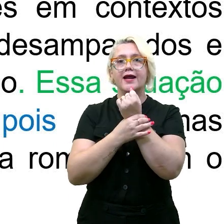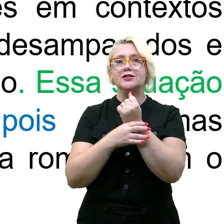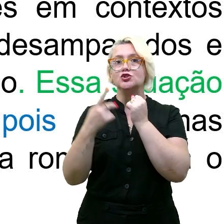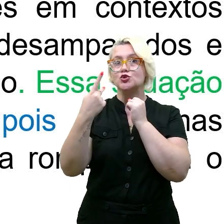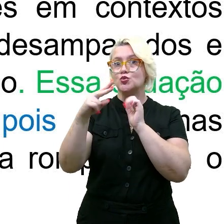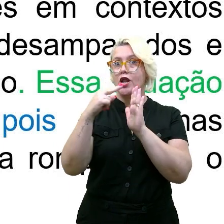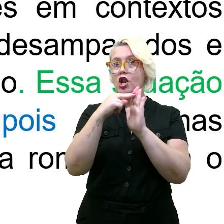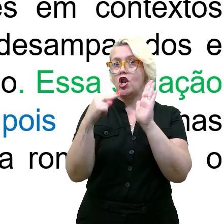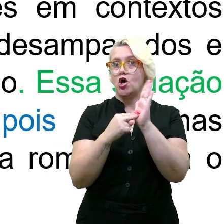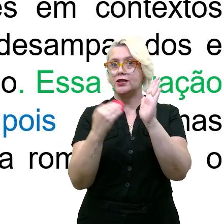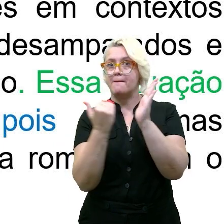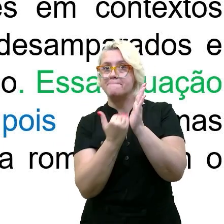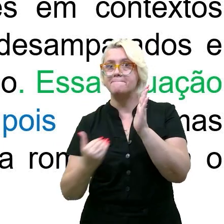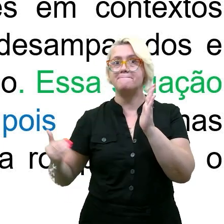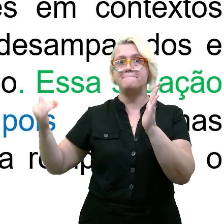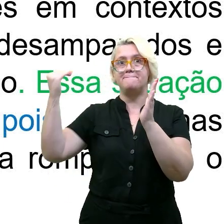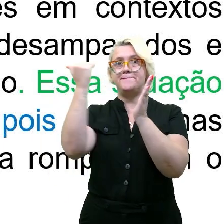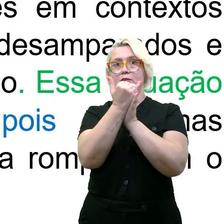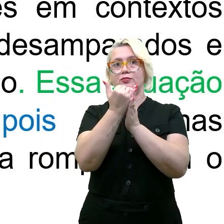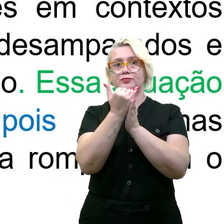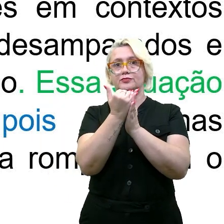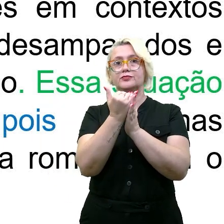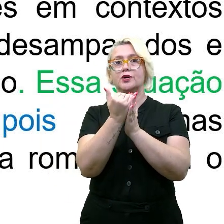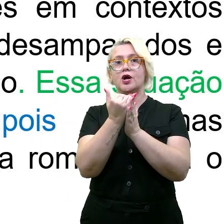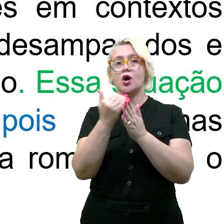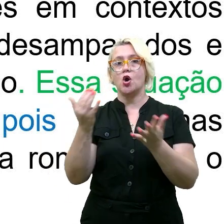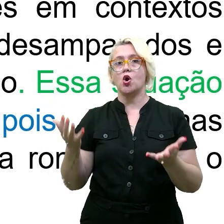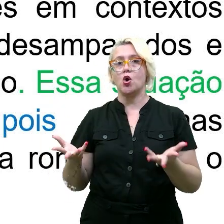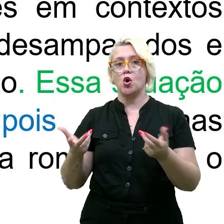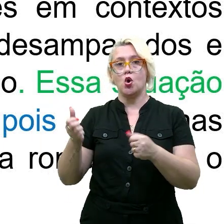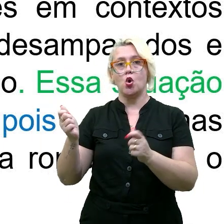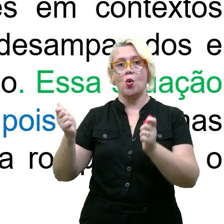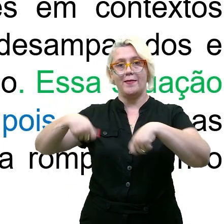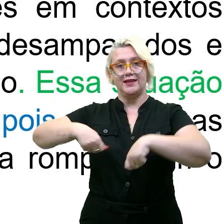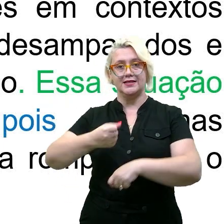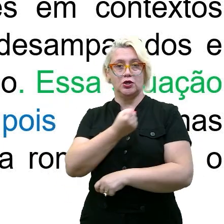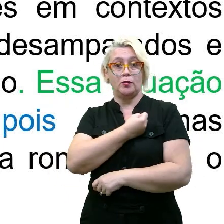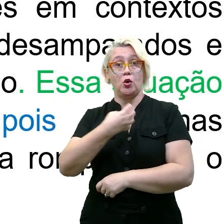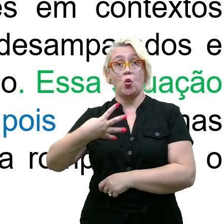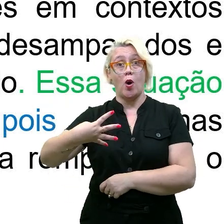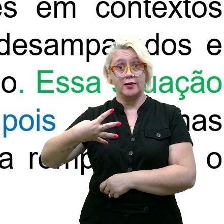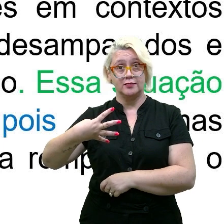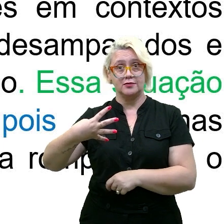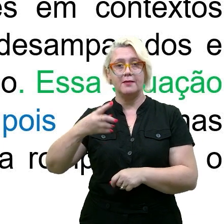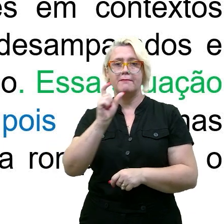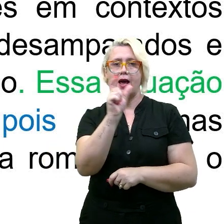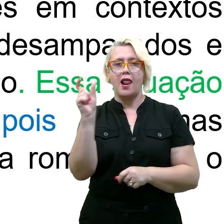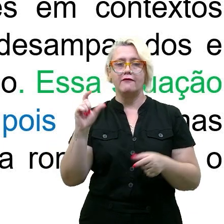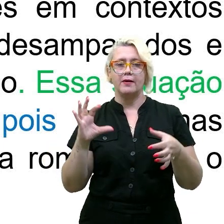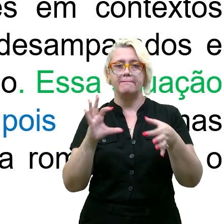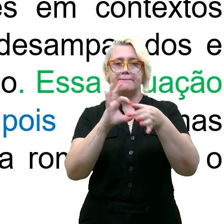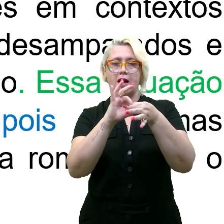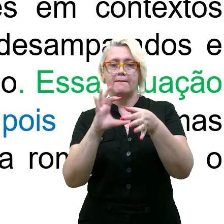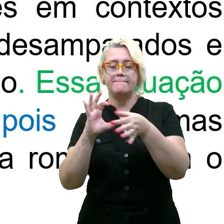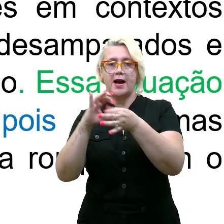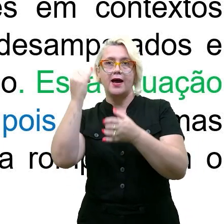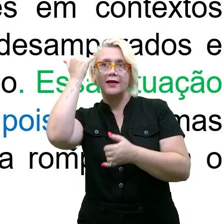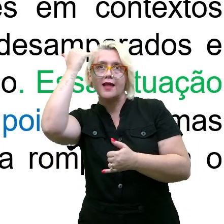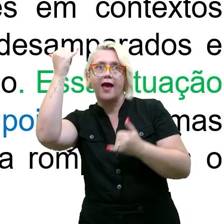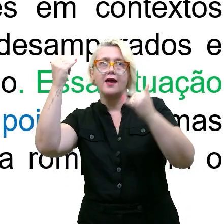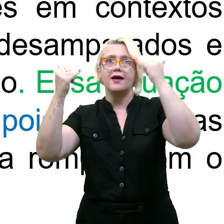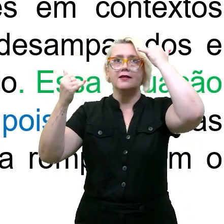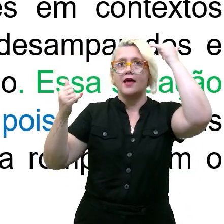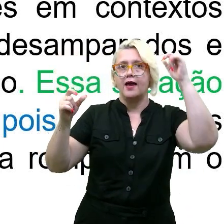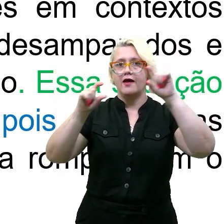nota máxima na competência 4. Essas palavrinhas que fazem essa conexão entre ideias, entre